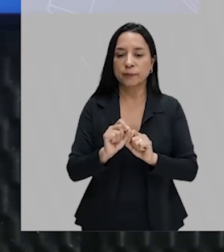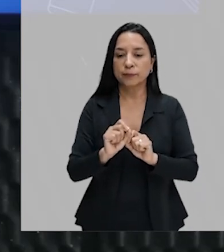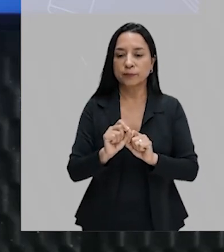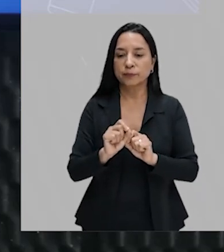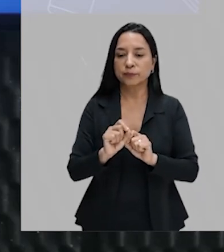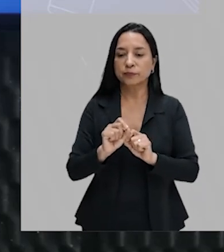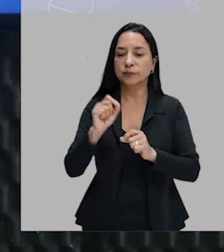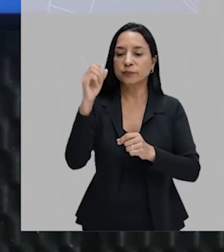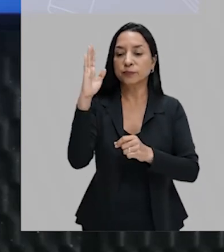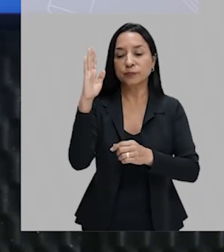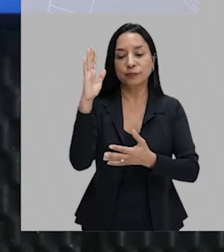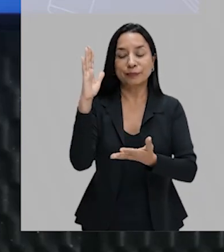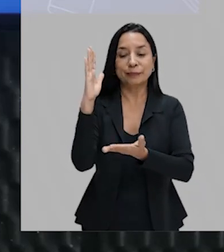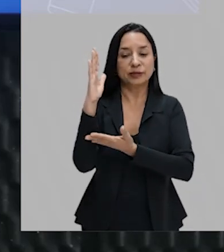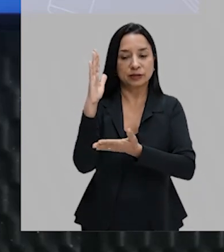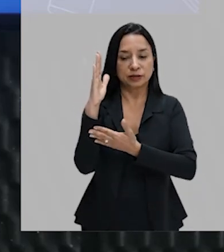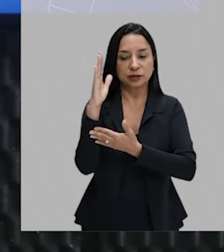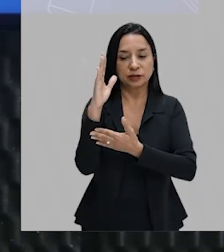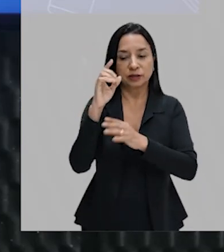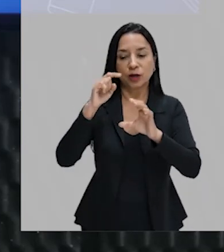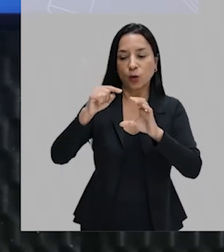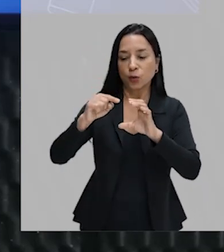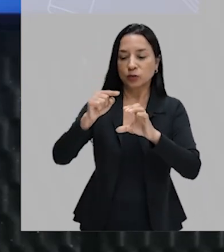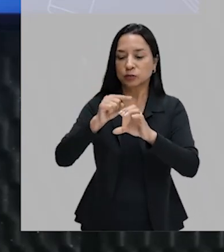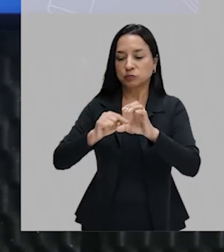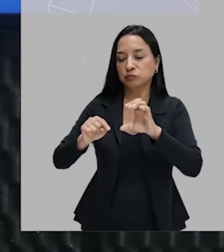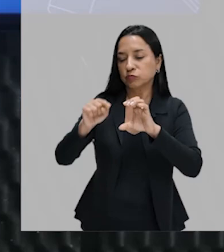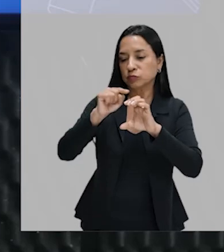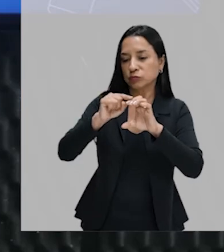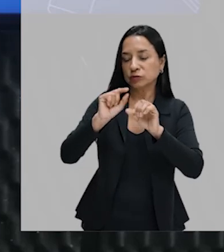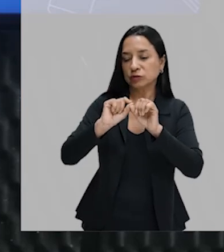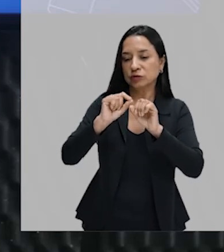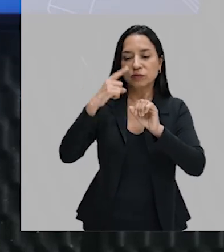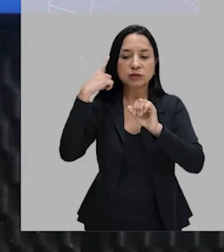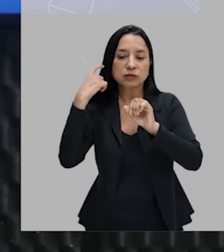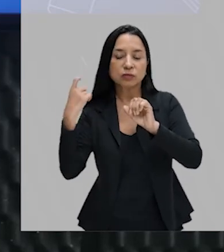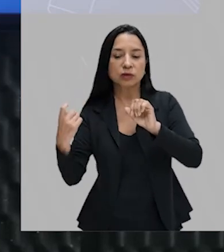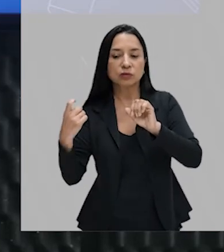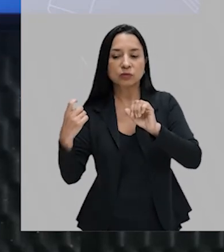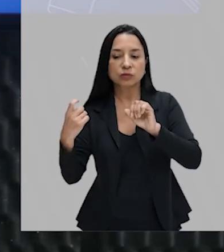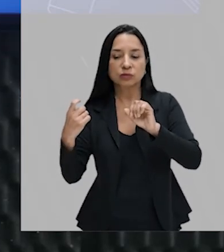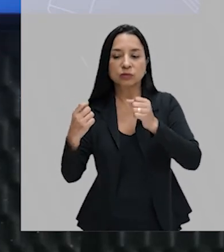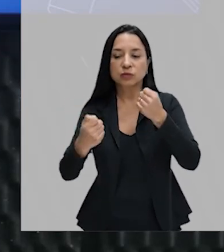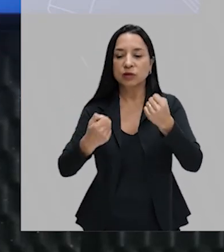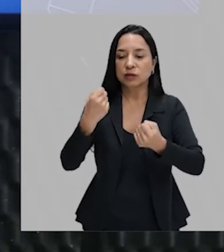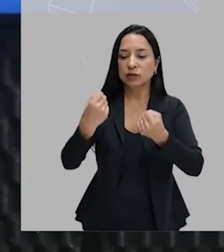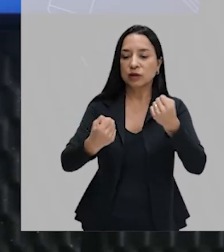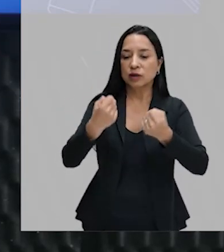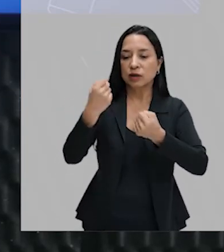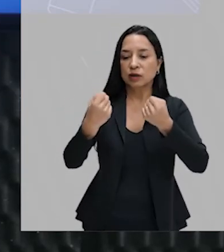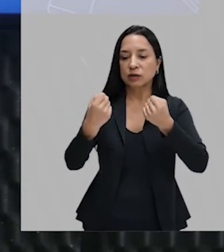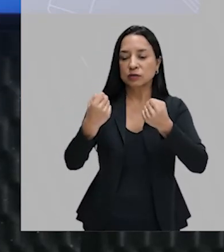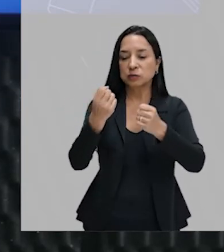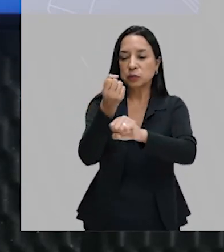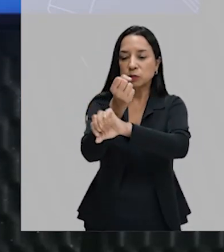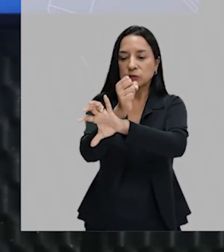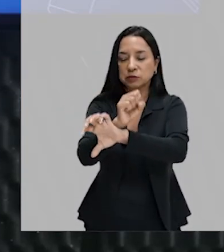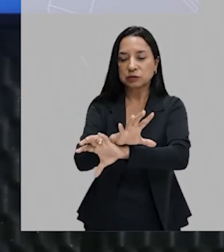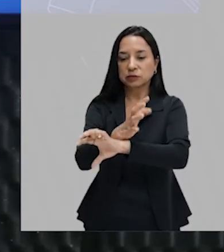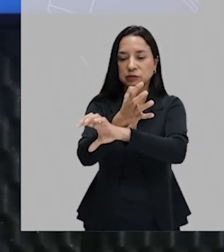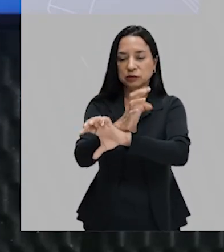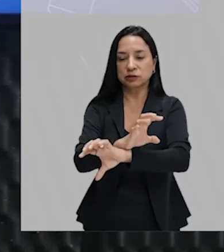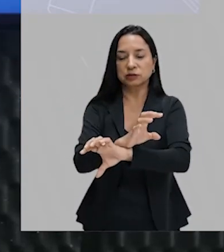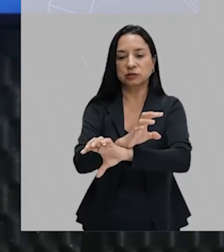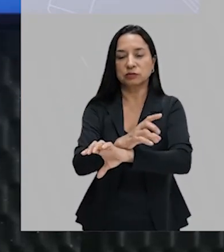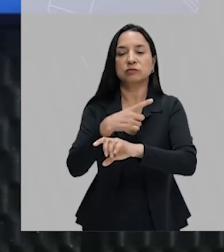madeira com rodas que fazem barulho e ela é guiada por esqueletos. Então, há